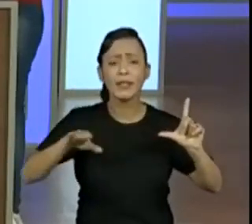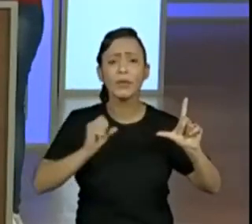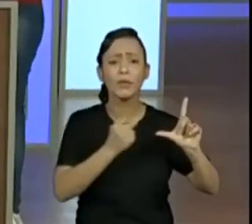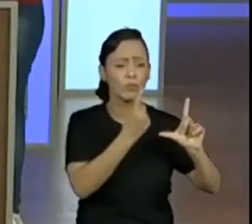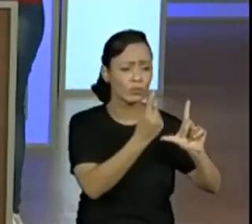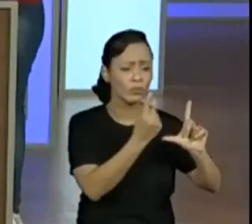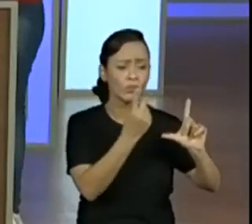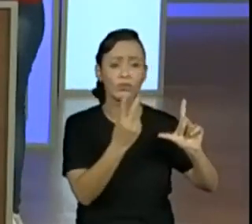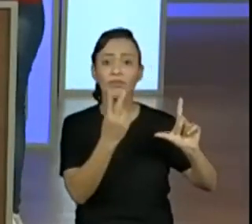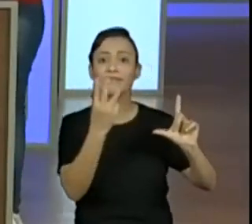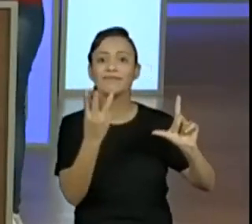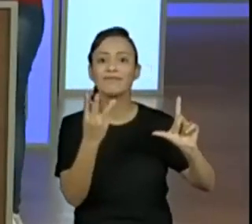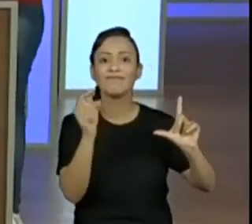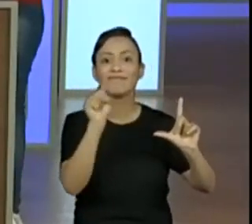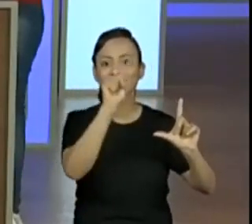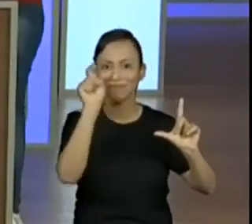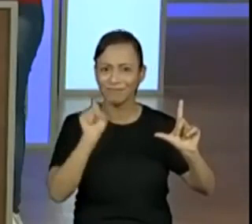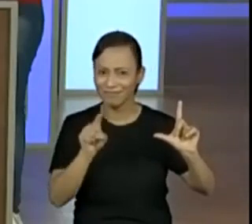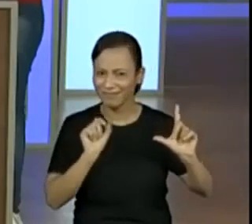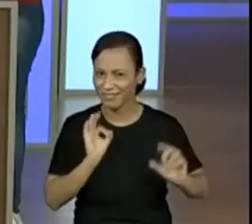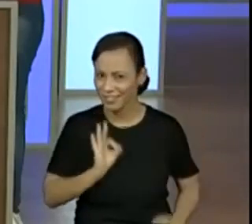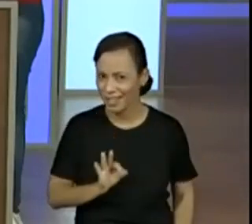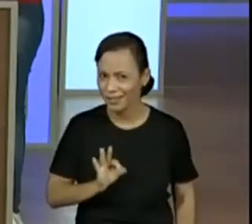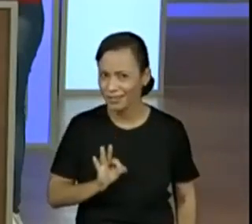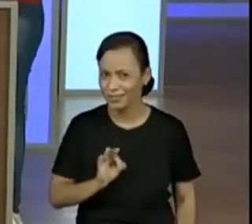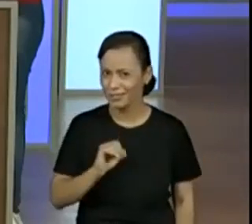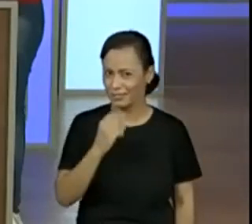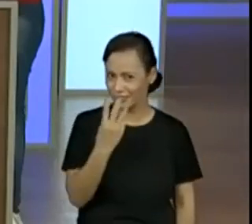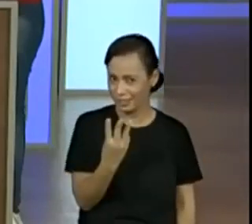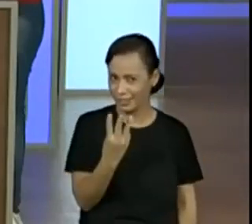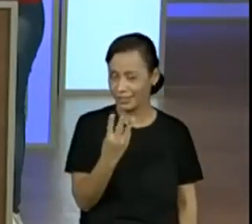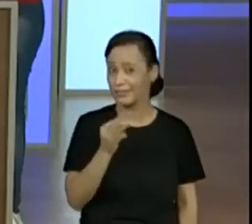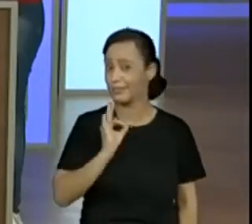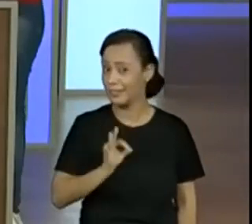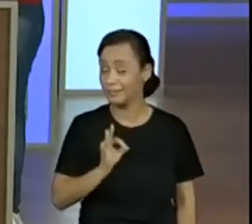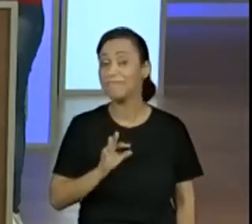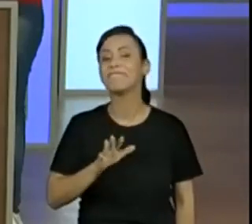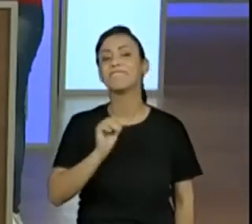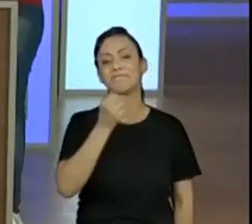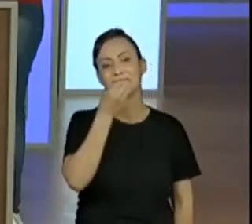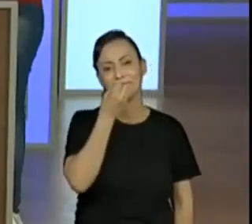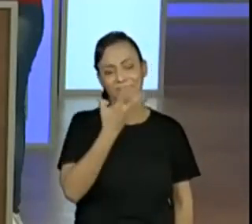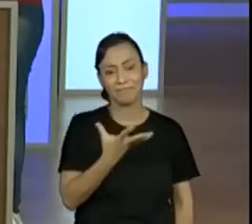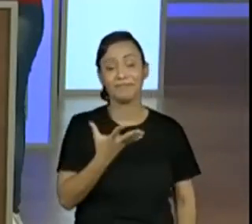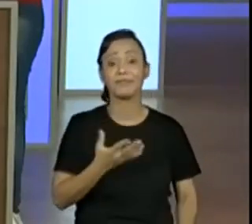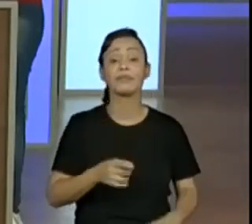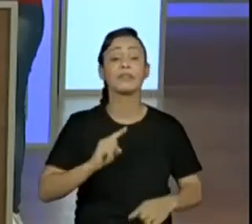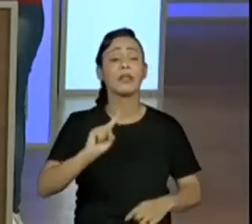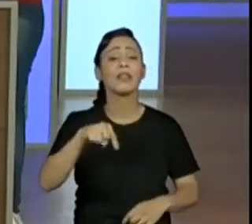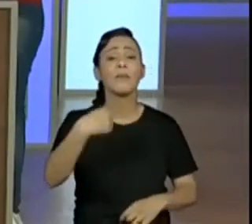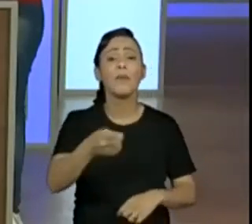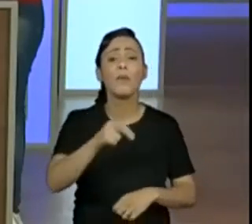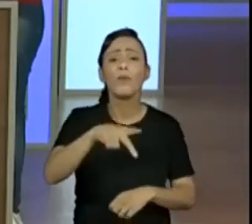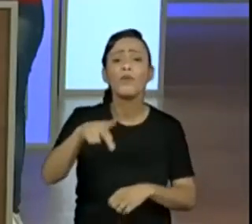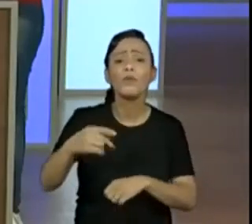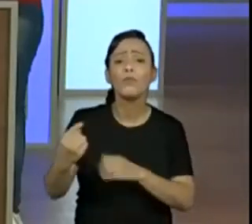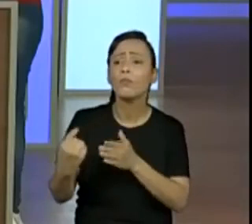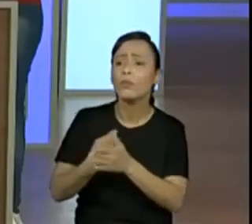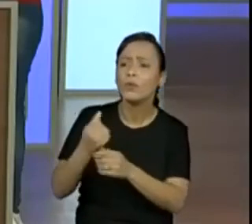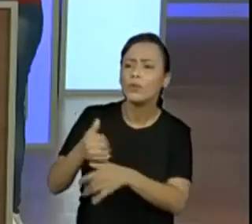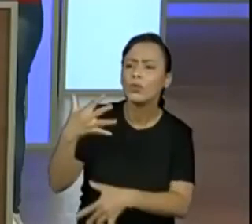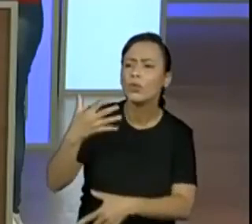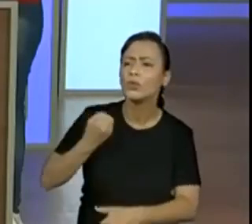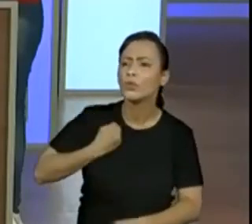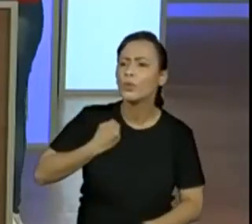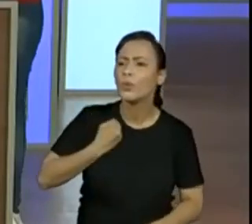Professoras, a gente passa habilidade depois. Vamos agora aí participar com a criançada? A gente volta na habilidade depois. E tem muitos colegas